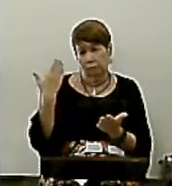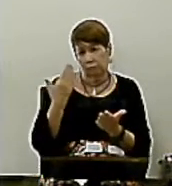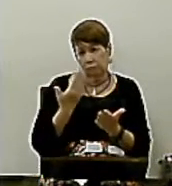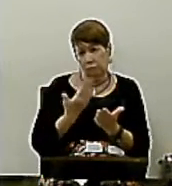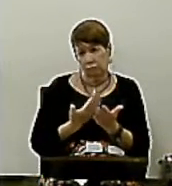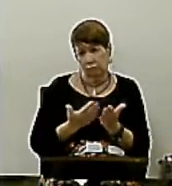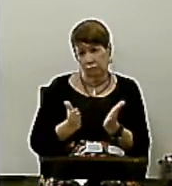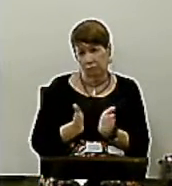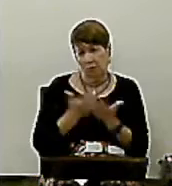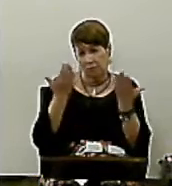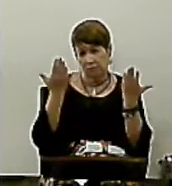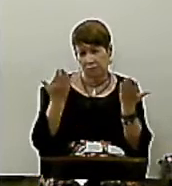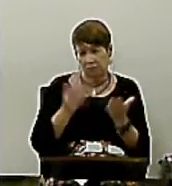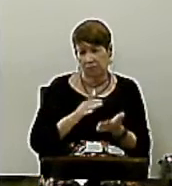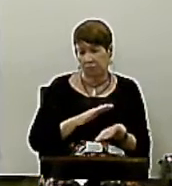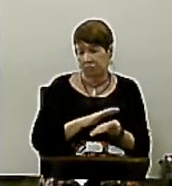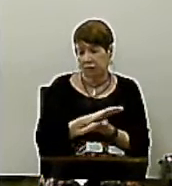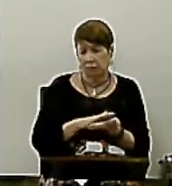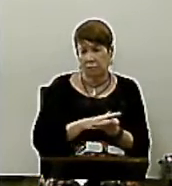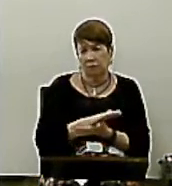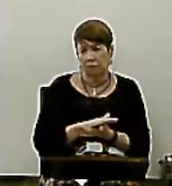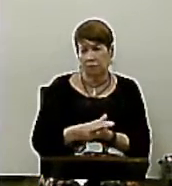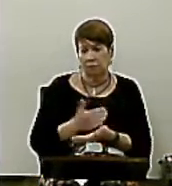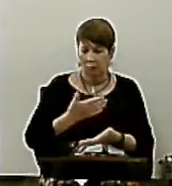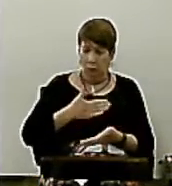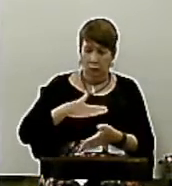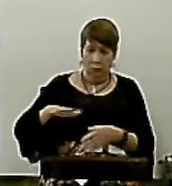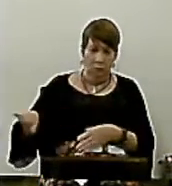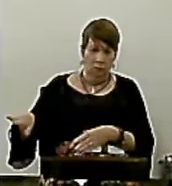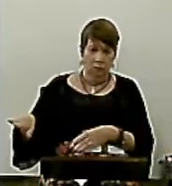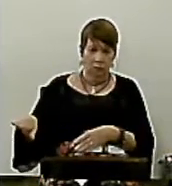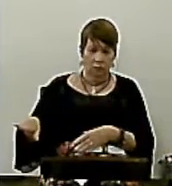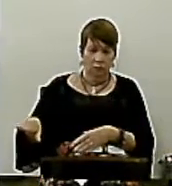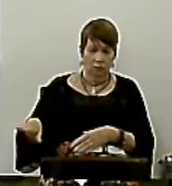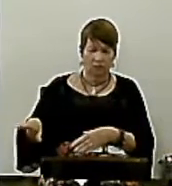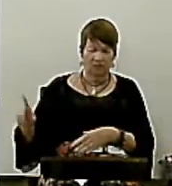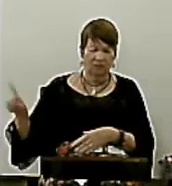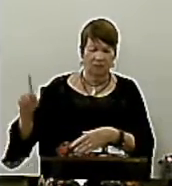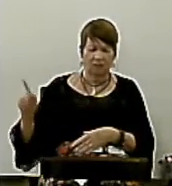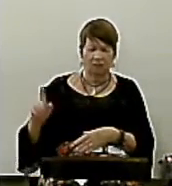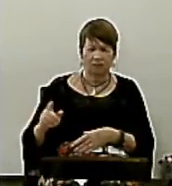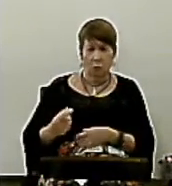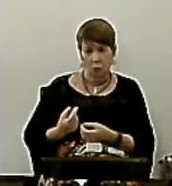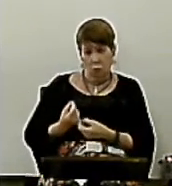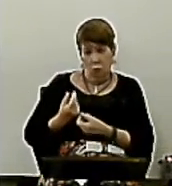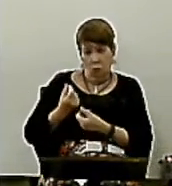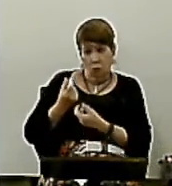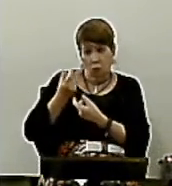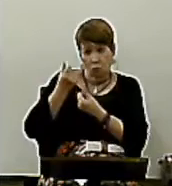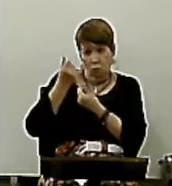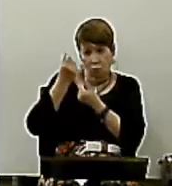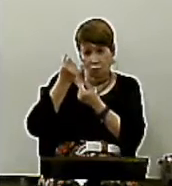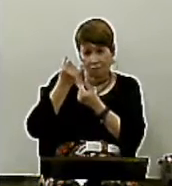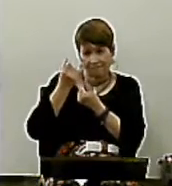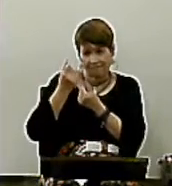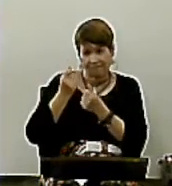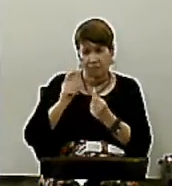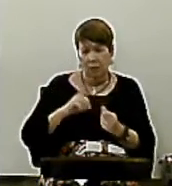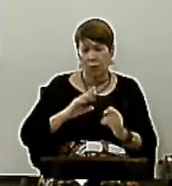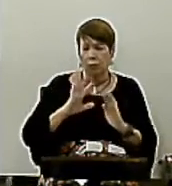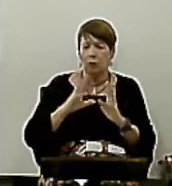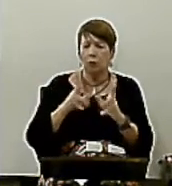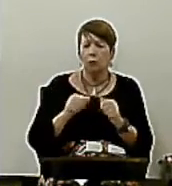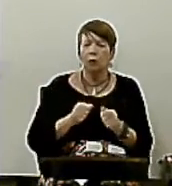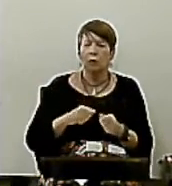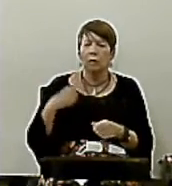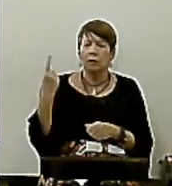onde Cair morto Ah, eu não vou servir O fulano não Ele tem tudo O é ele precisa E a gente fica